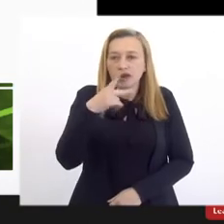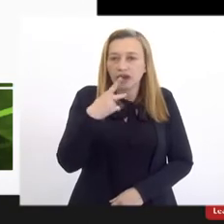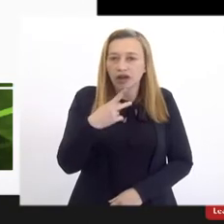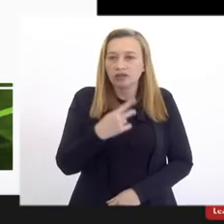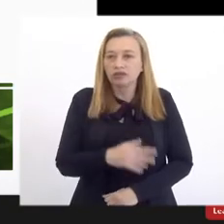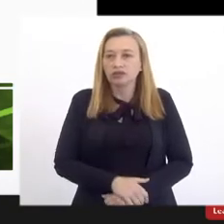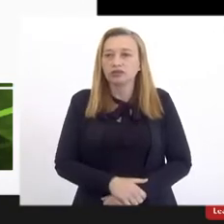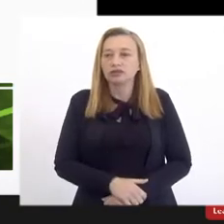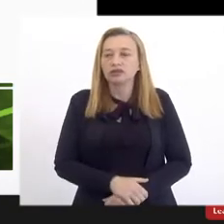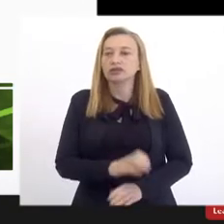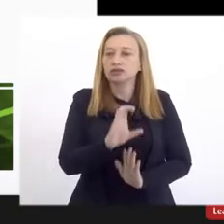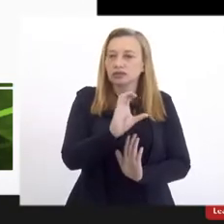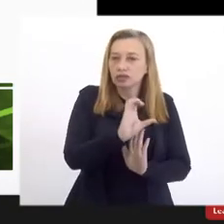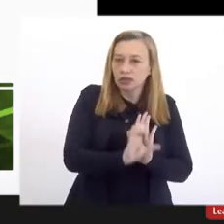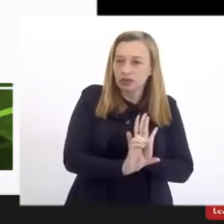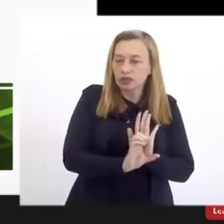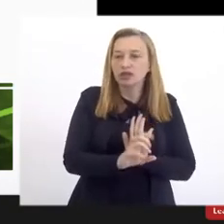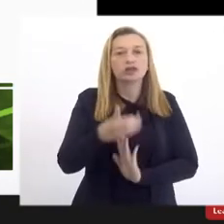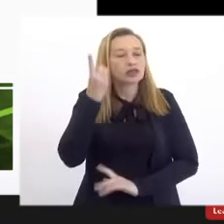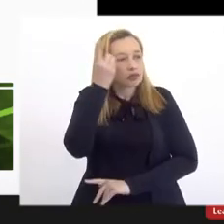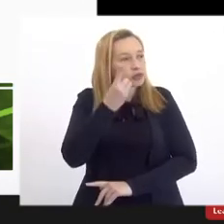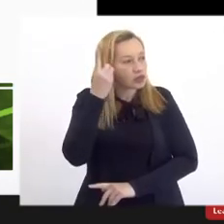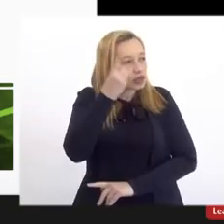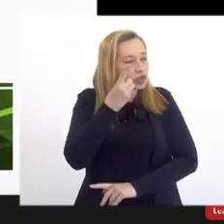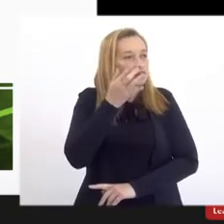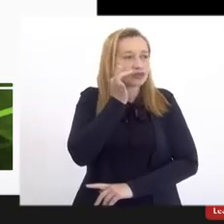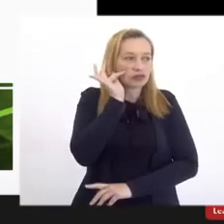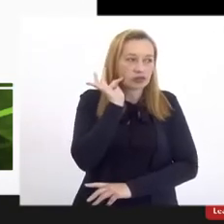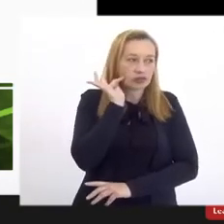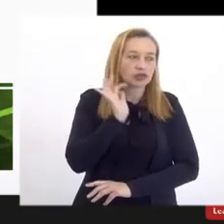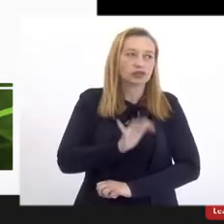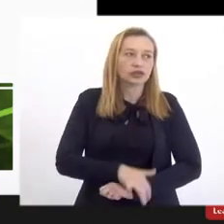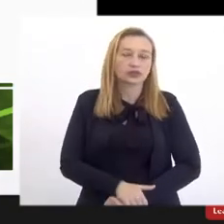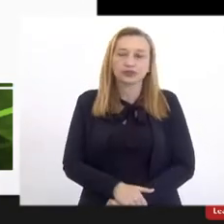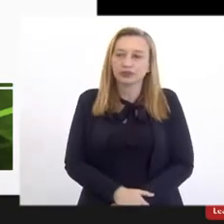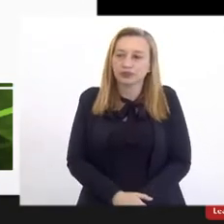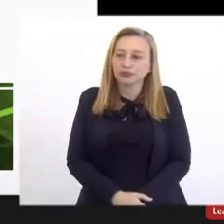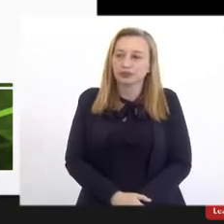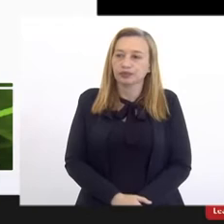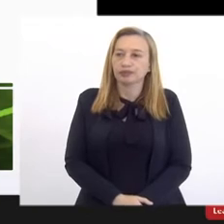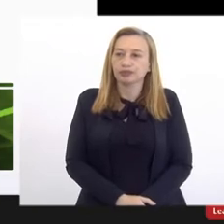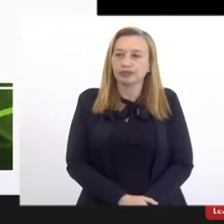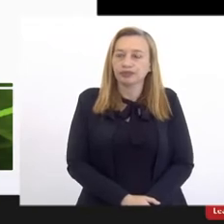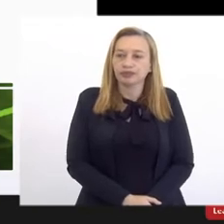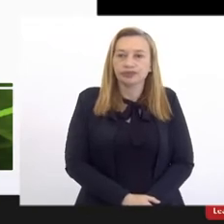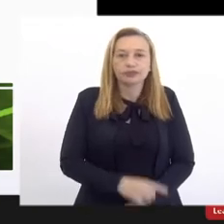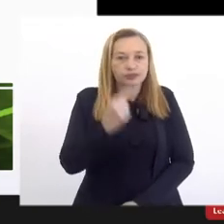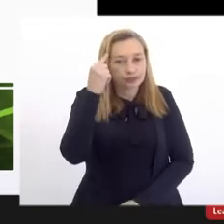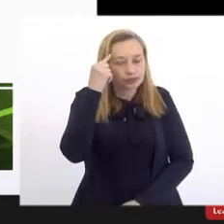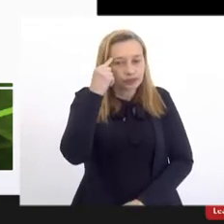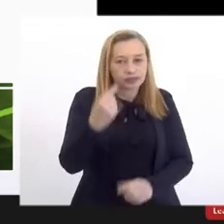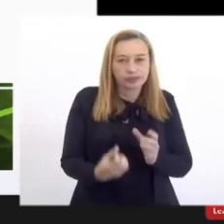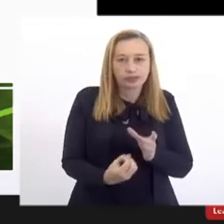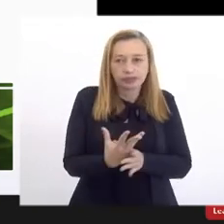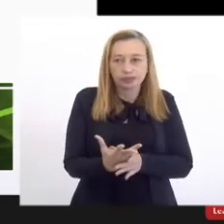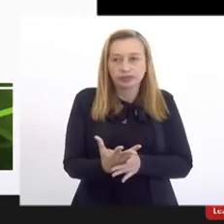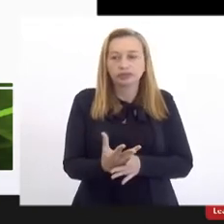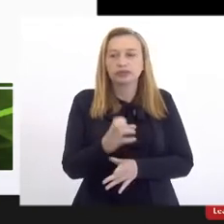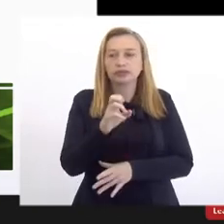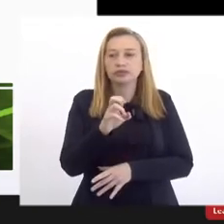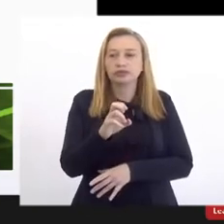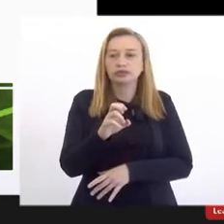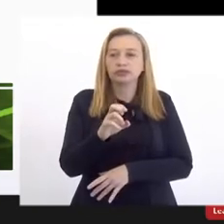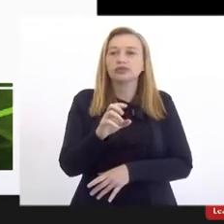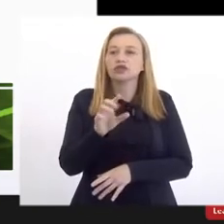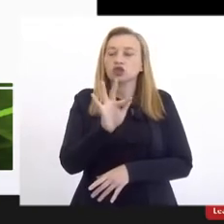de emenda pelo deputado Flávio Serafim, um plano pensado e construído da UESO da